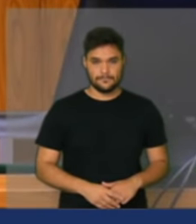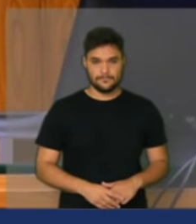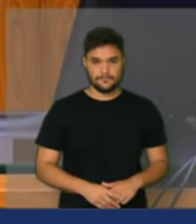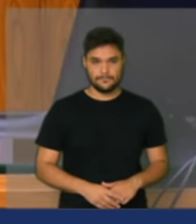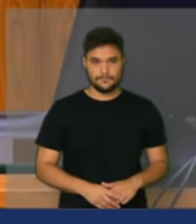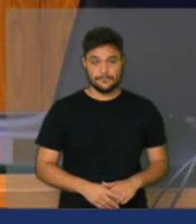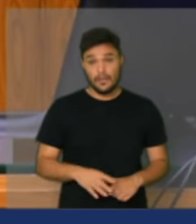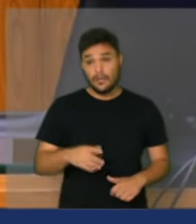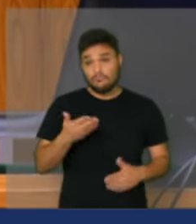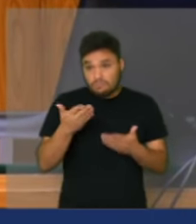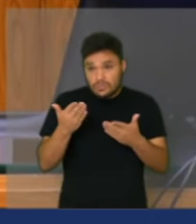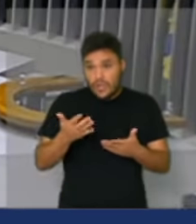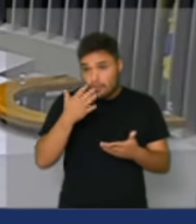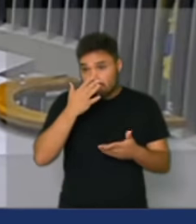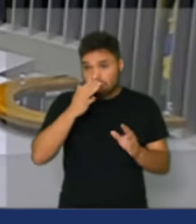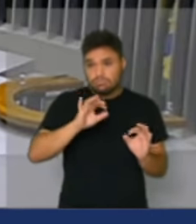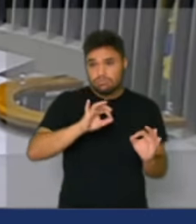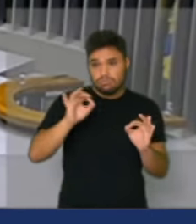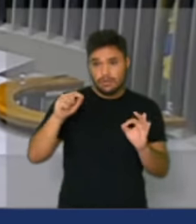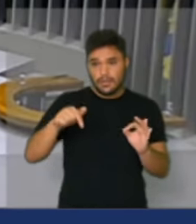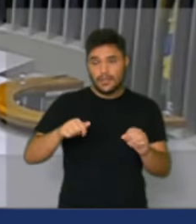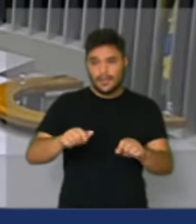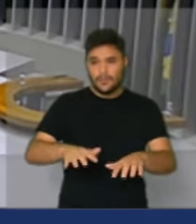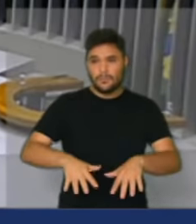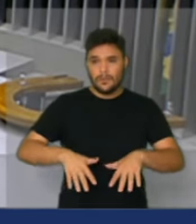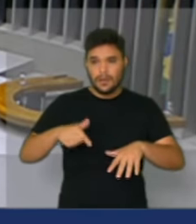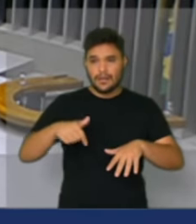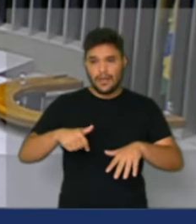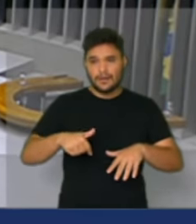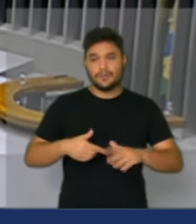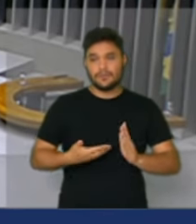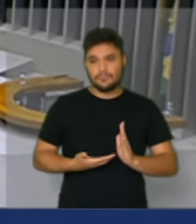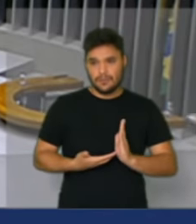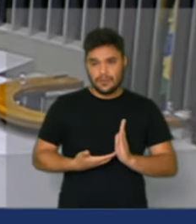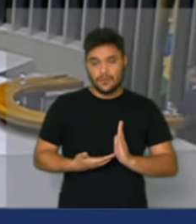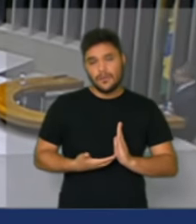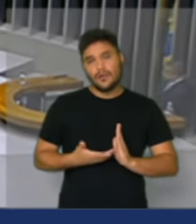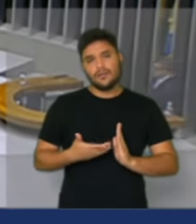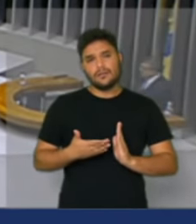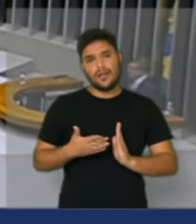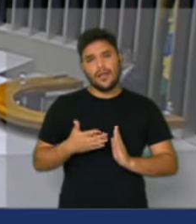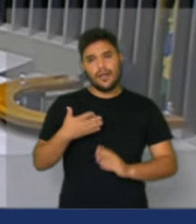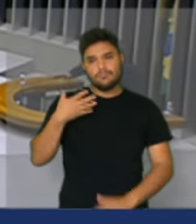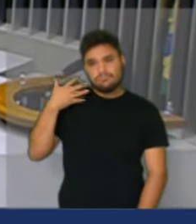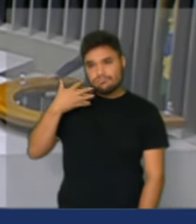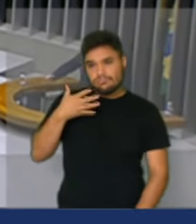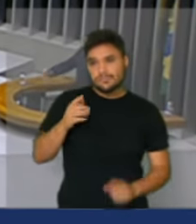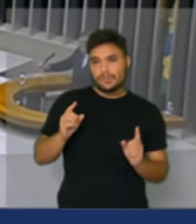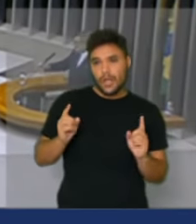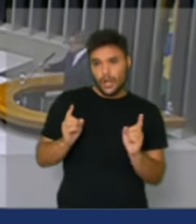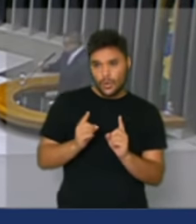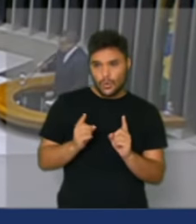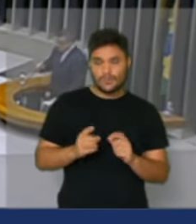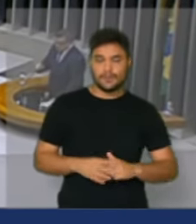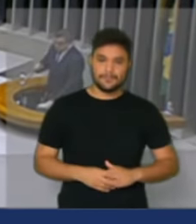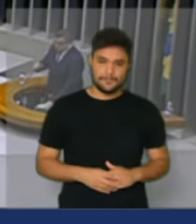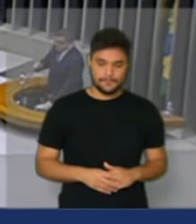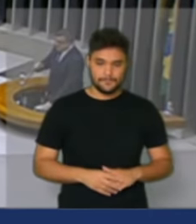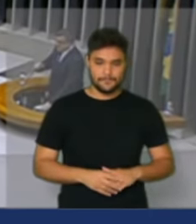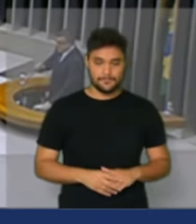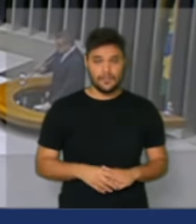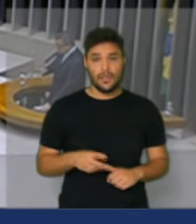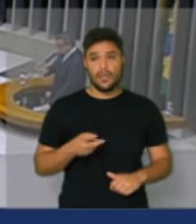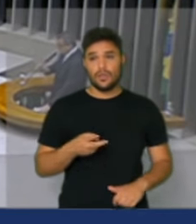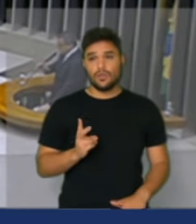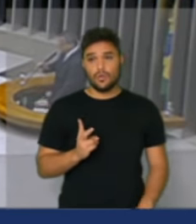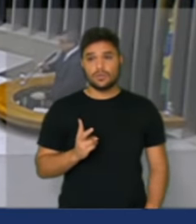Você acompanha direto do plenário Ulisses Guimarães, período de breves comunicados. 2 horas e